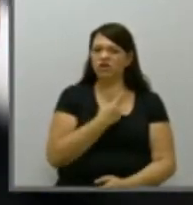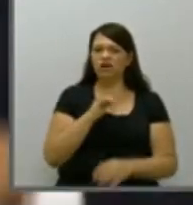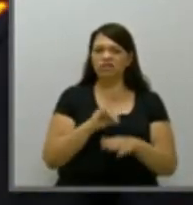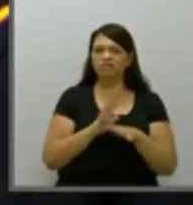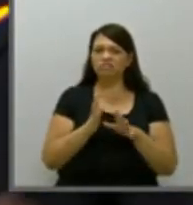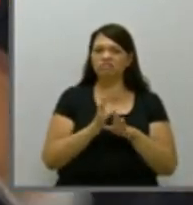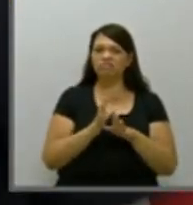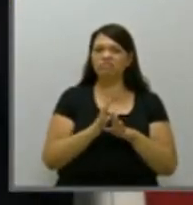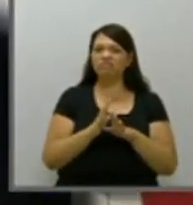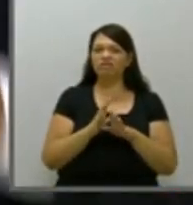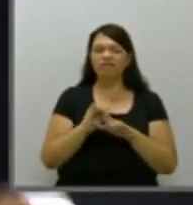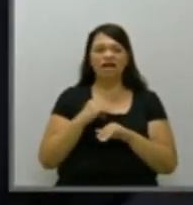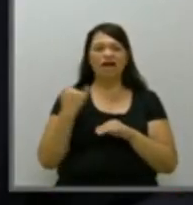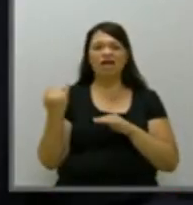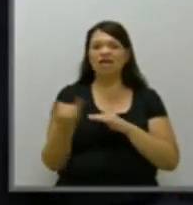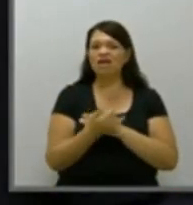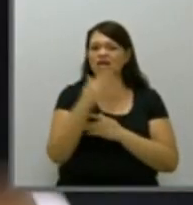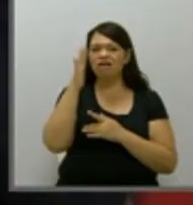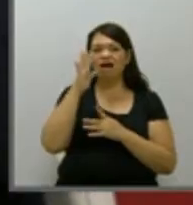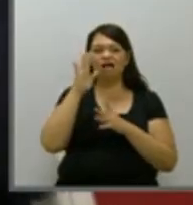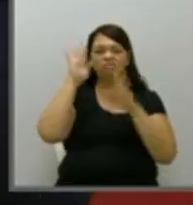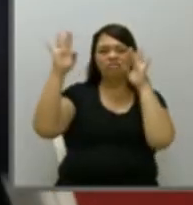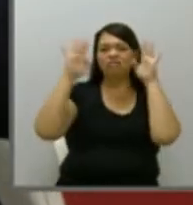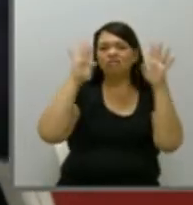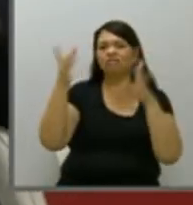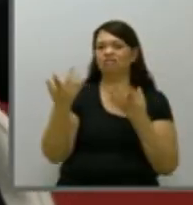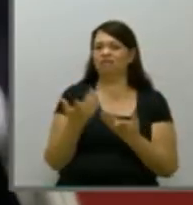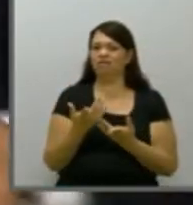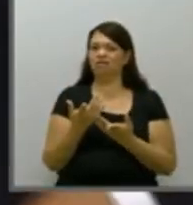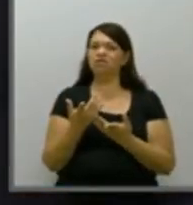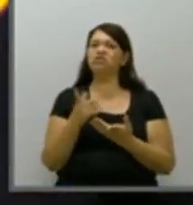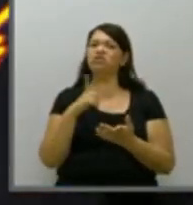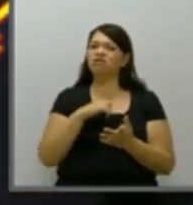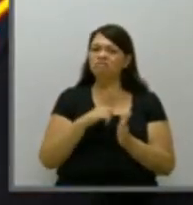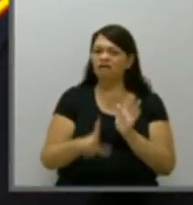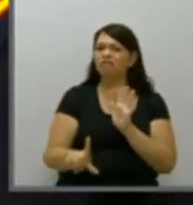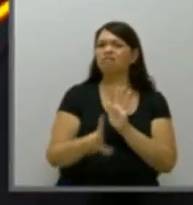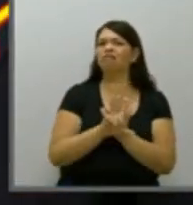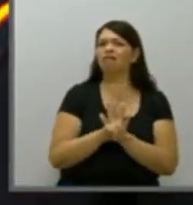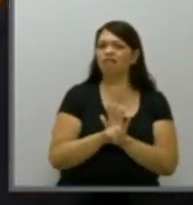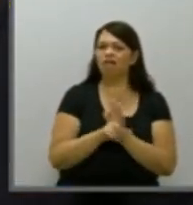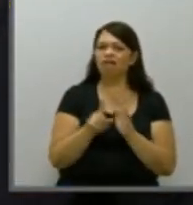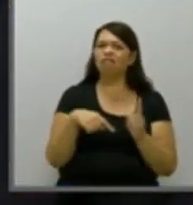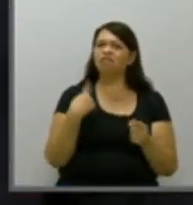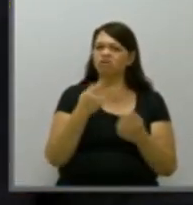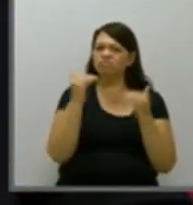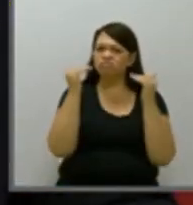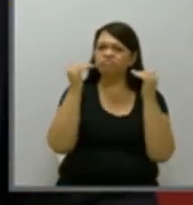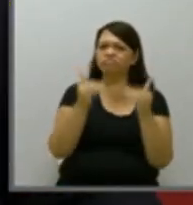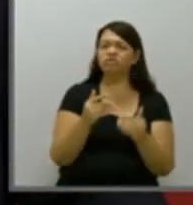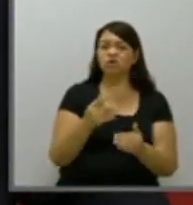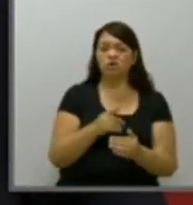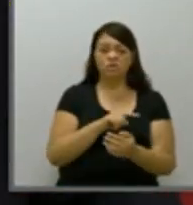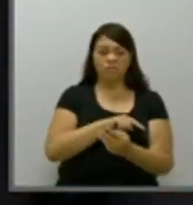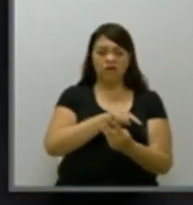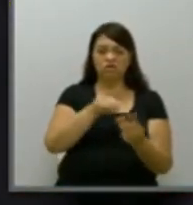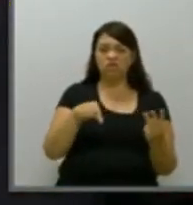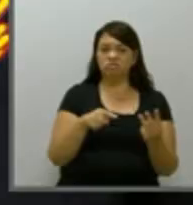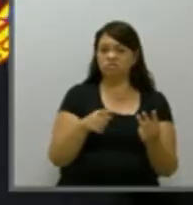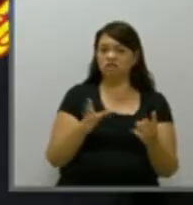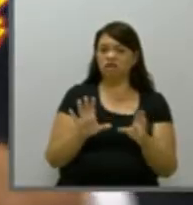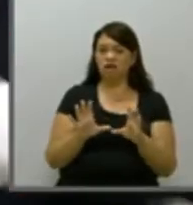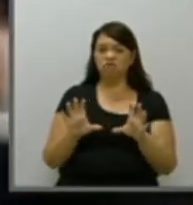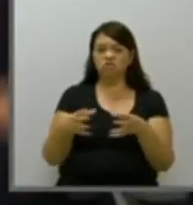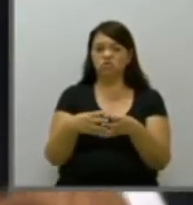ilha do comunismo, numa ilha da fantasia, nós temos marcos legais constitucionais e para a gente poder sentar, eu e tu aqui, os partidos de